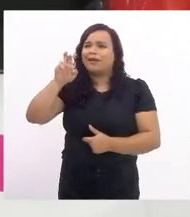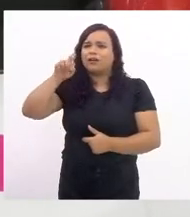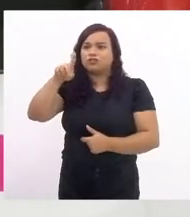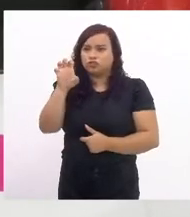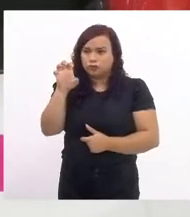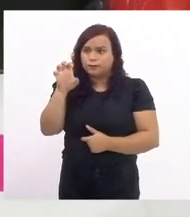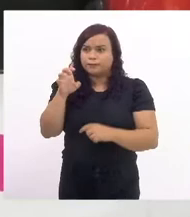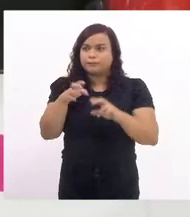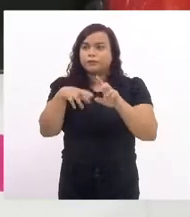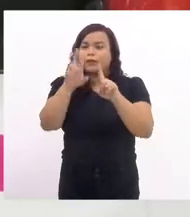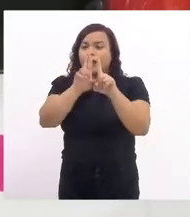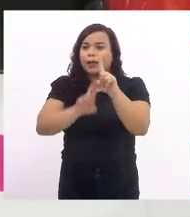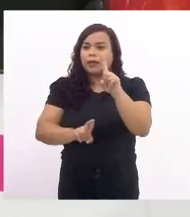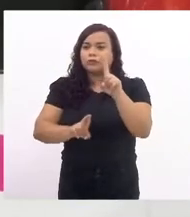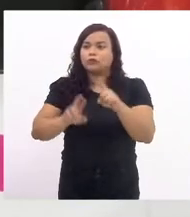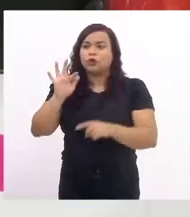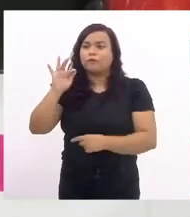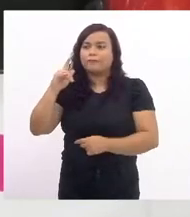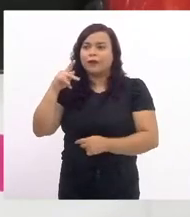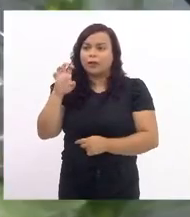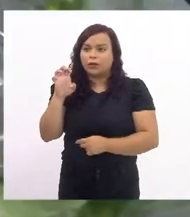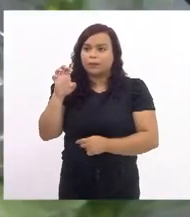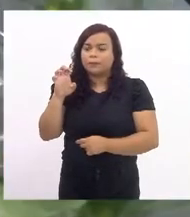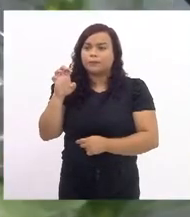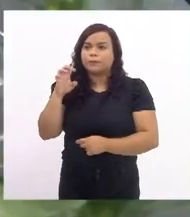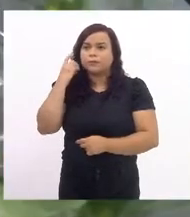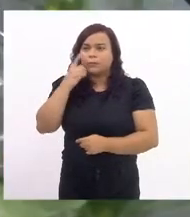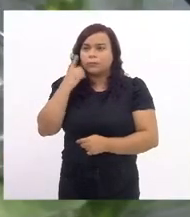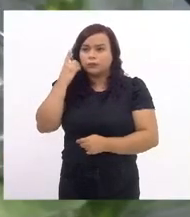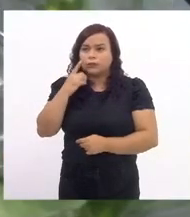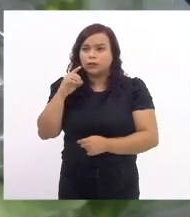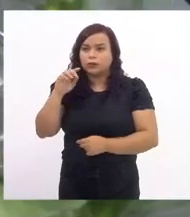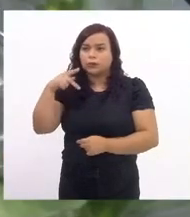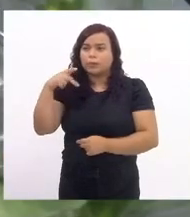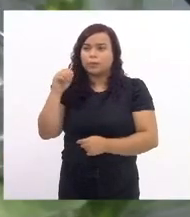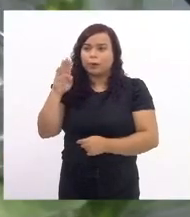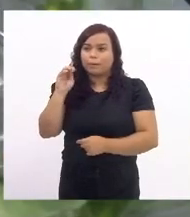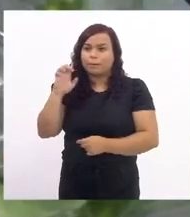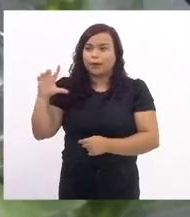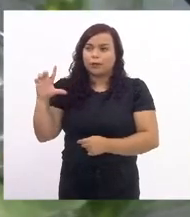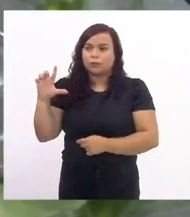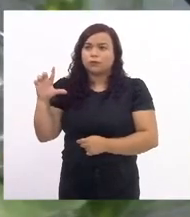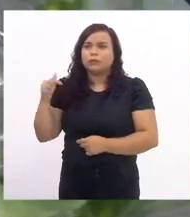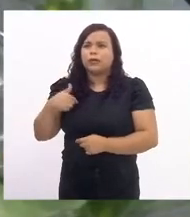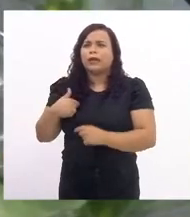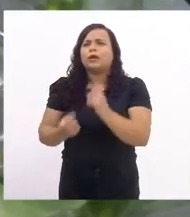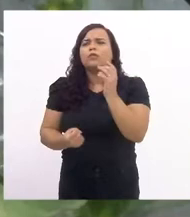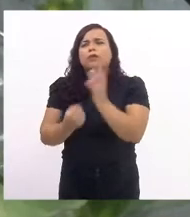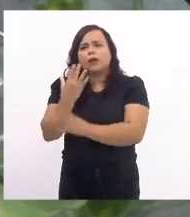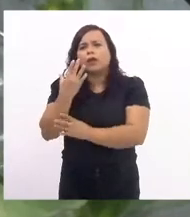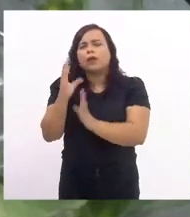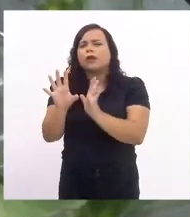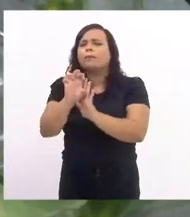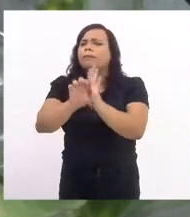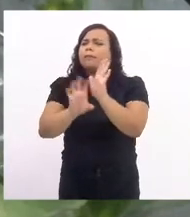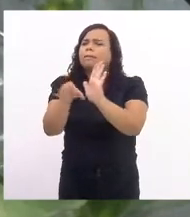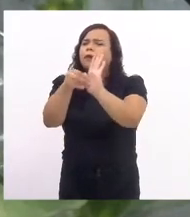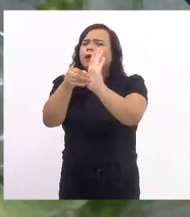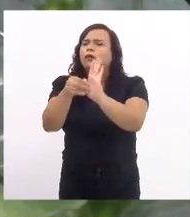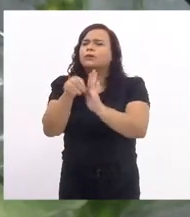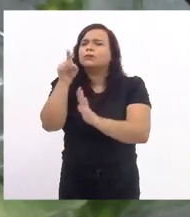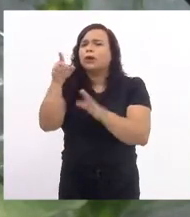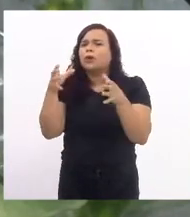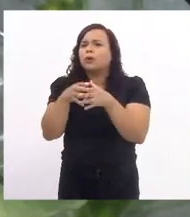presidente, eu produzi uma emenda que a comissão de redação, eu retirando,